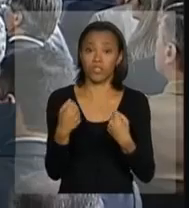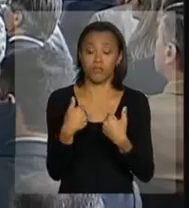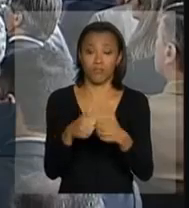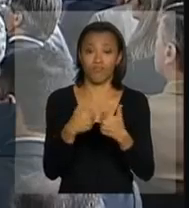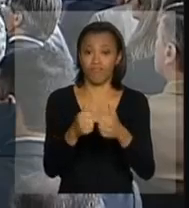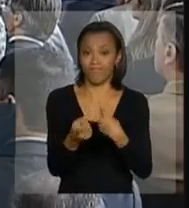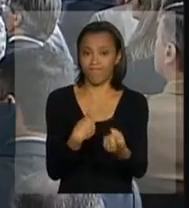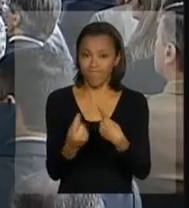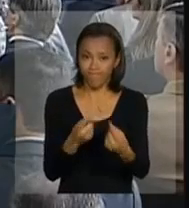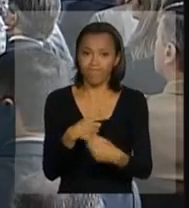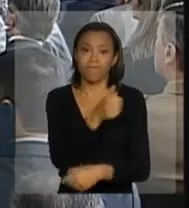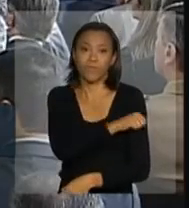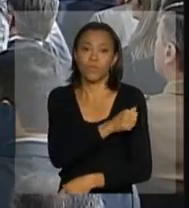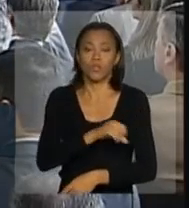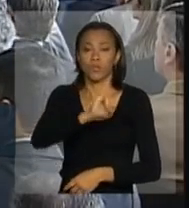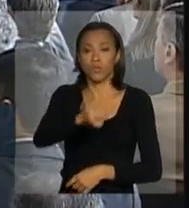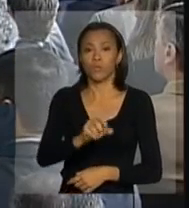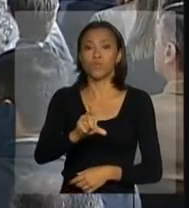senhor Júlio Lopes.